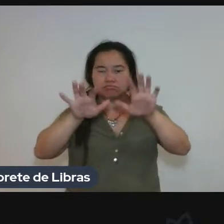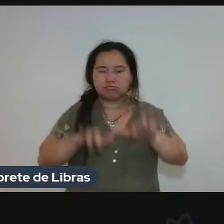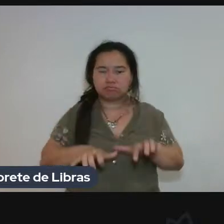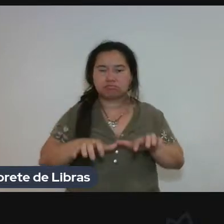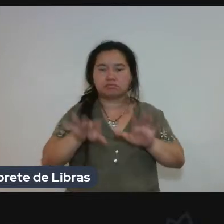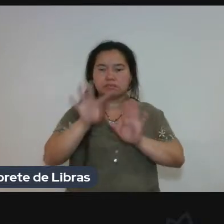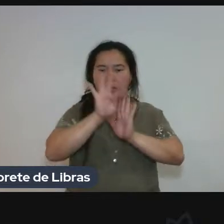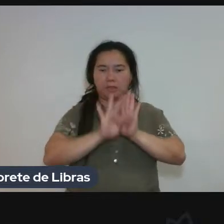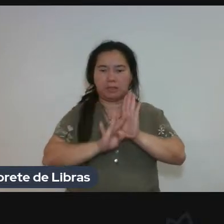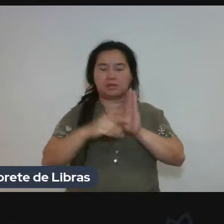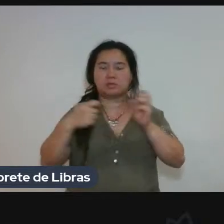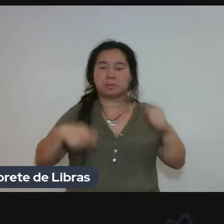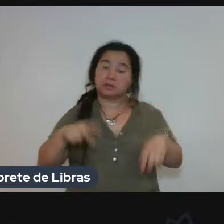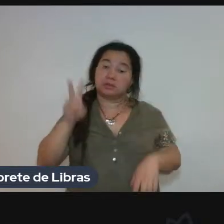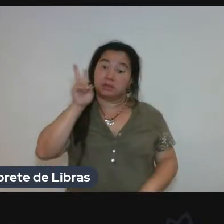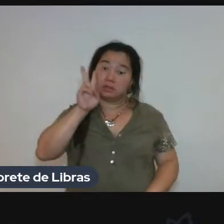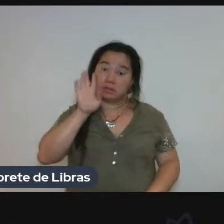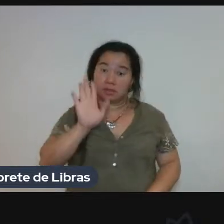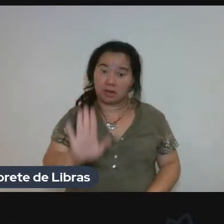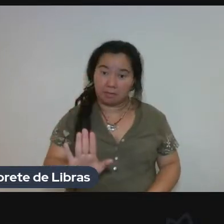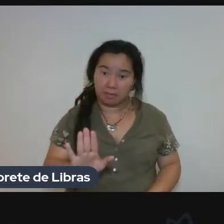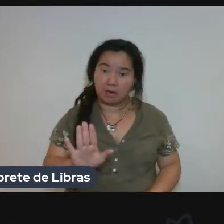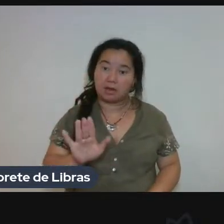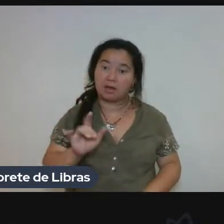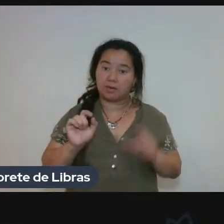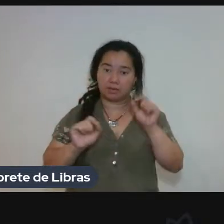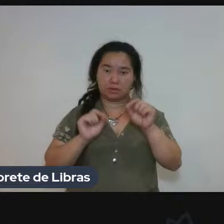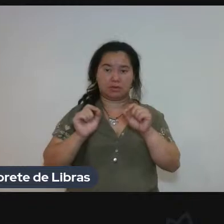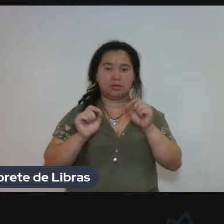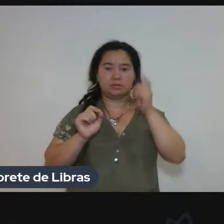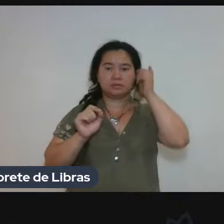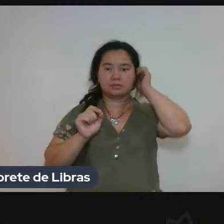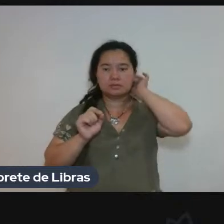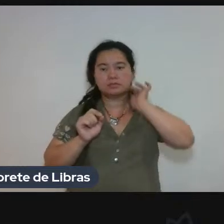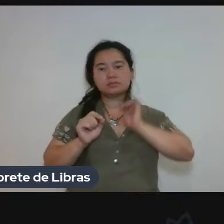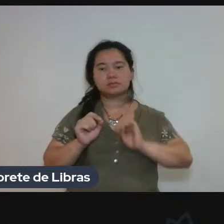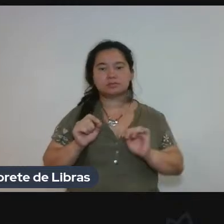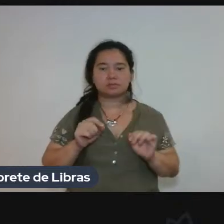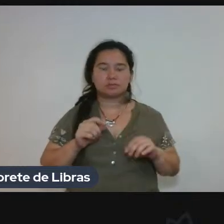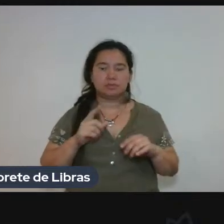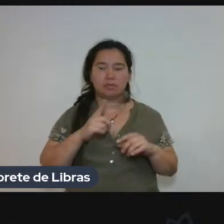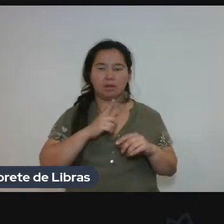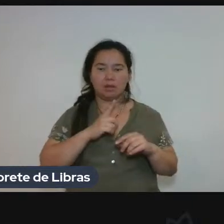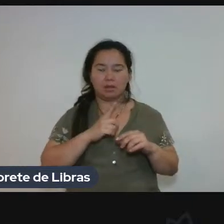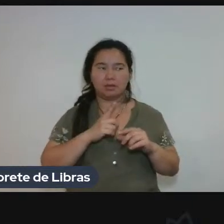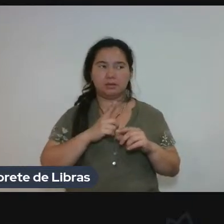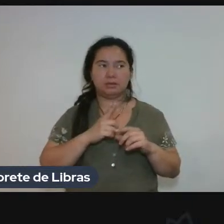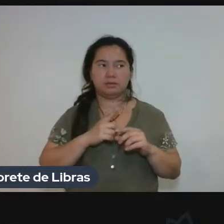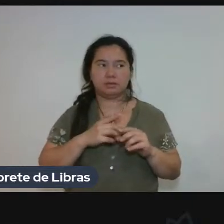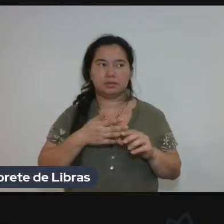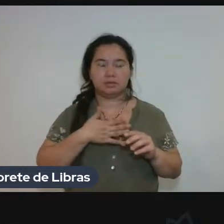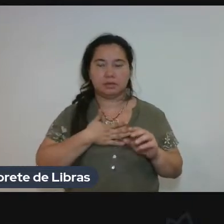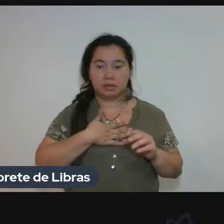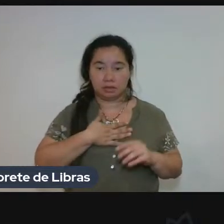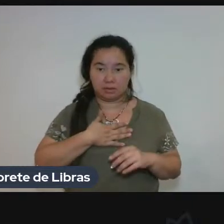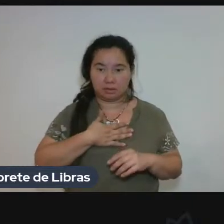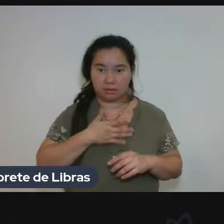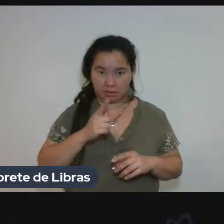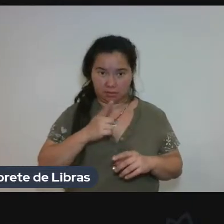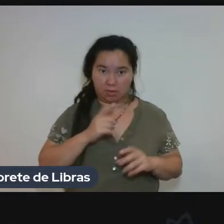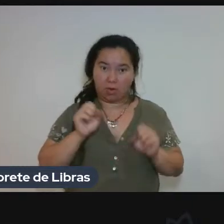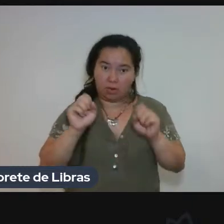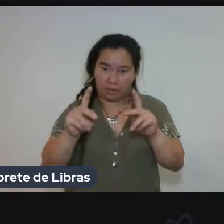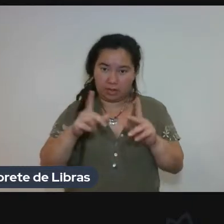existe um ponto em eu falo o parto, que são as minhas observações,